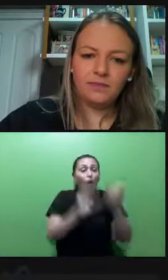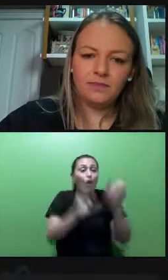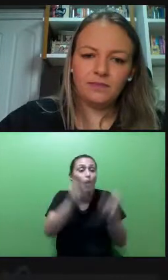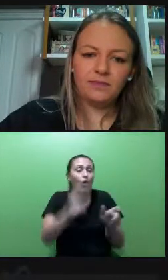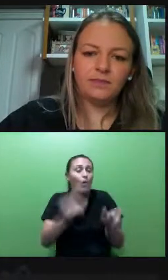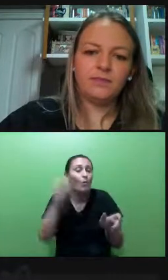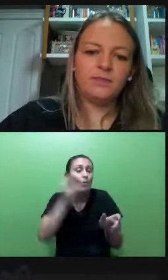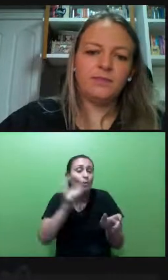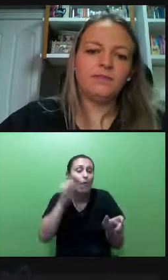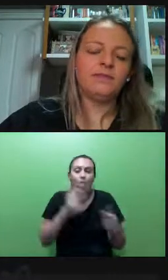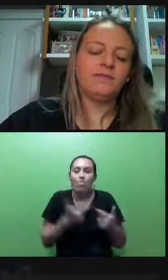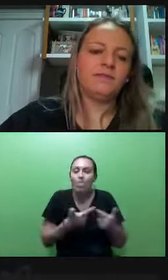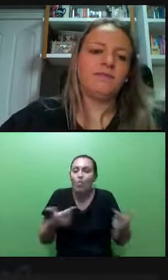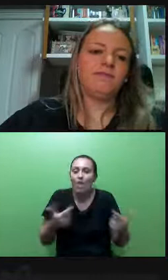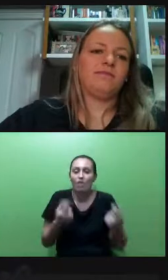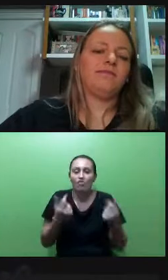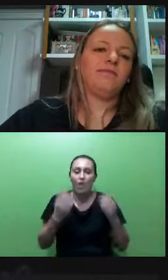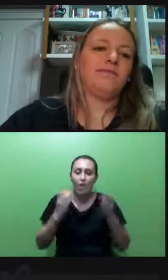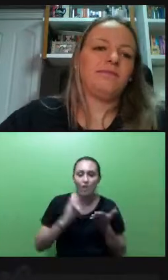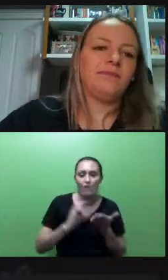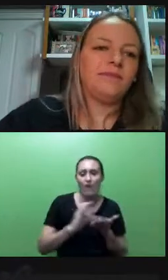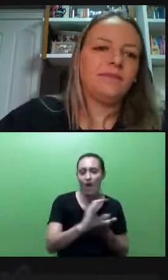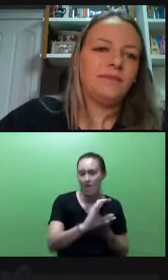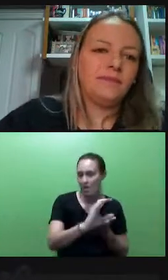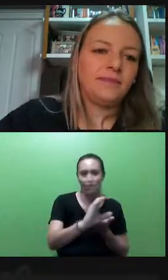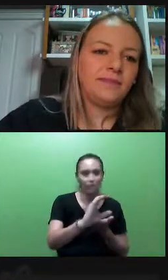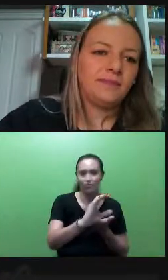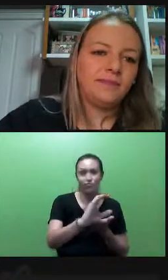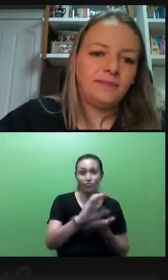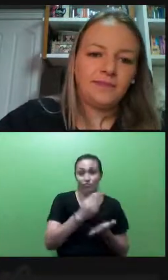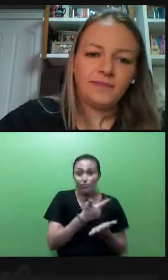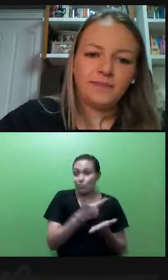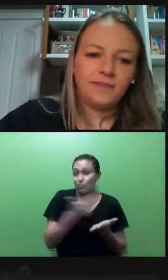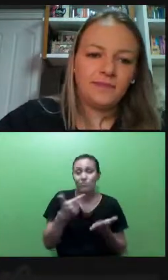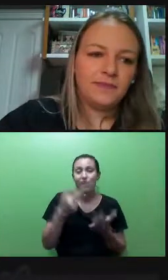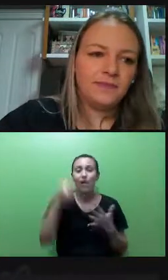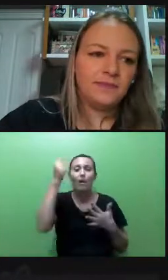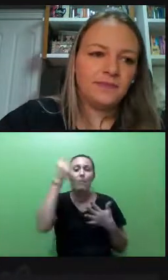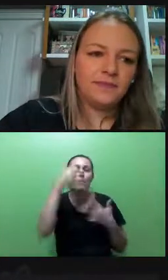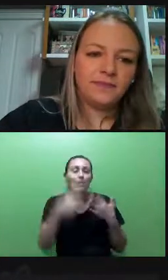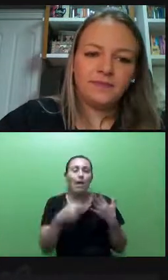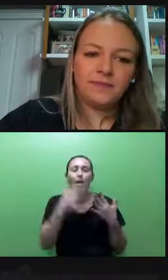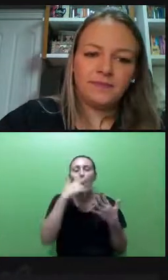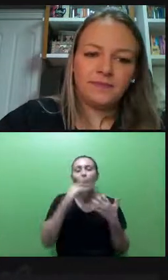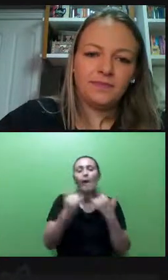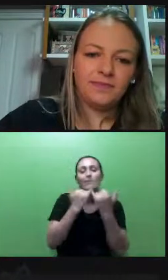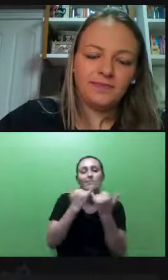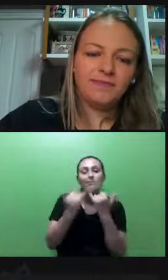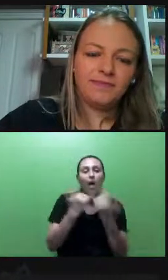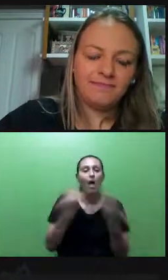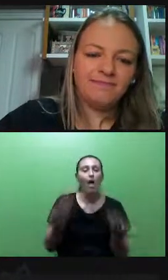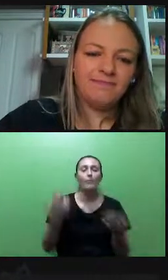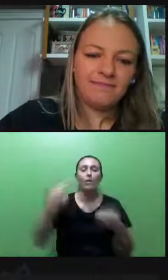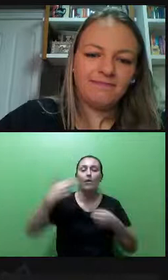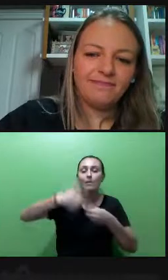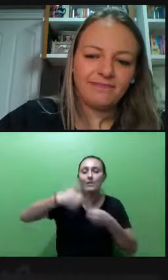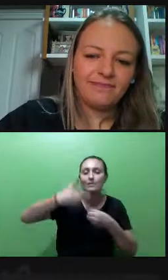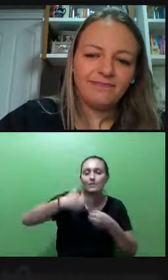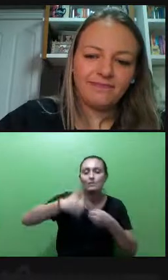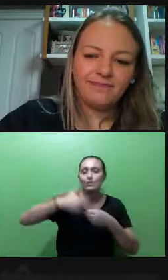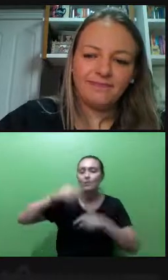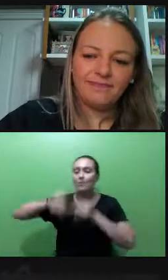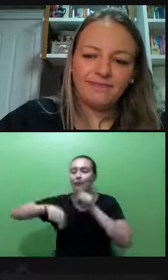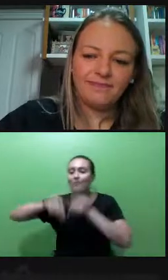investimento do próprio partido, naquelas questões básicas de combustível para ir fazer a sua campanha, de material para a sua campanha,